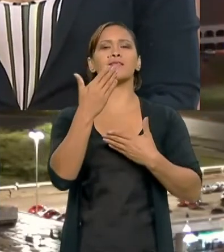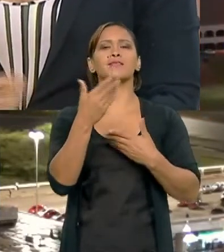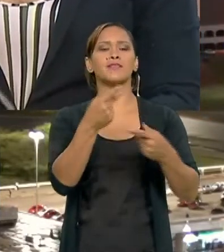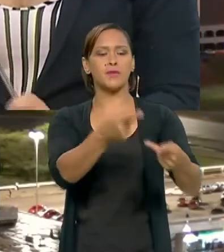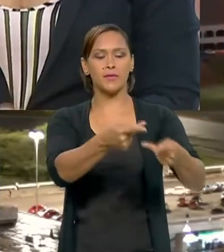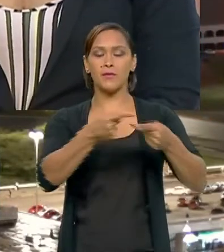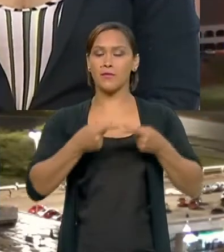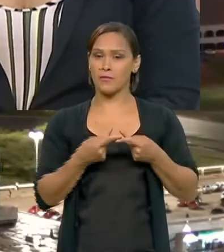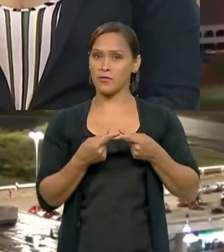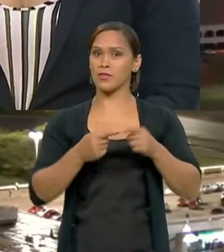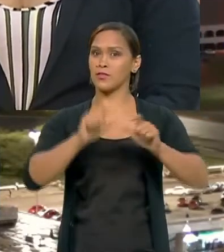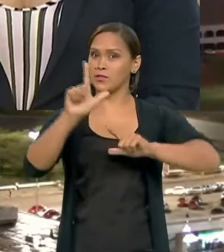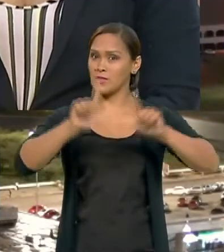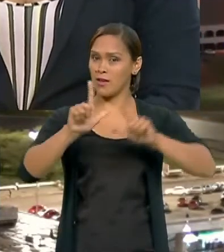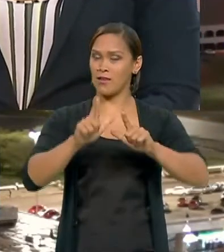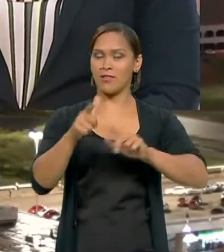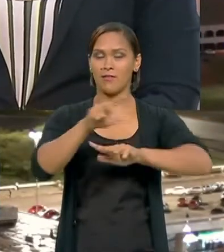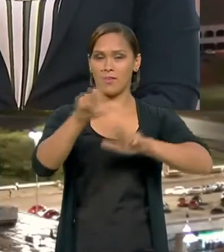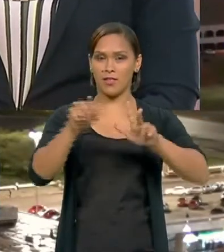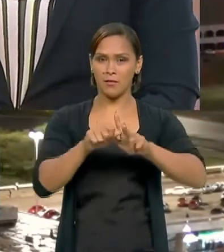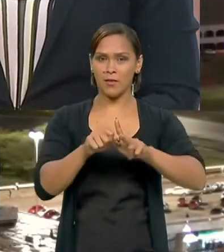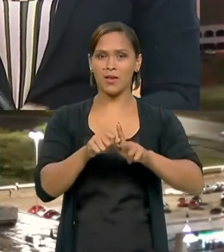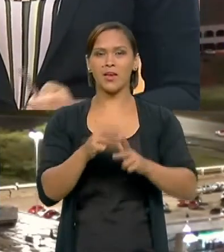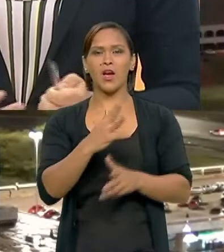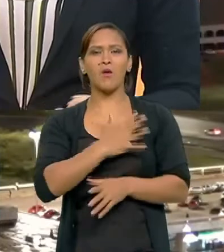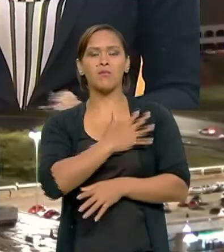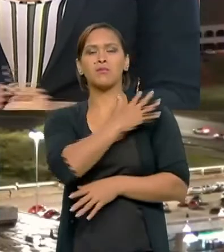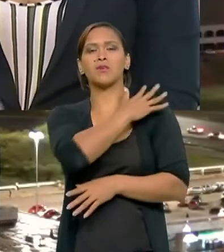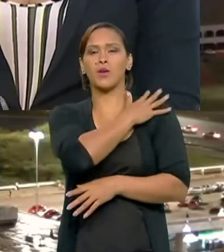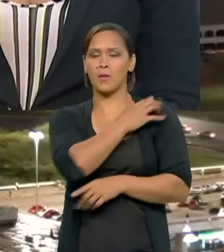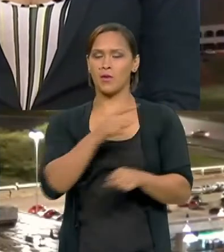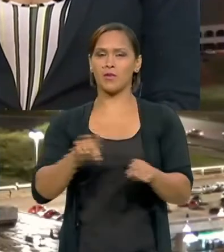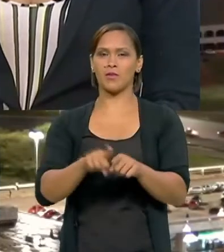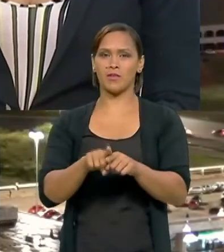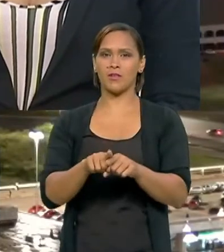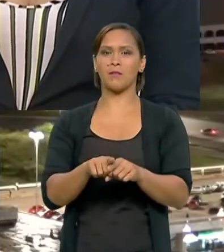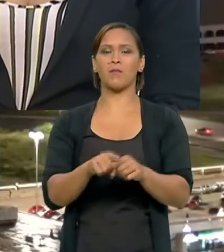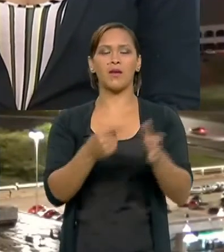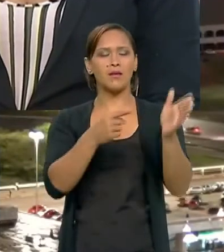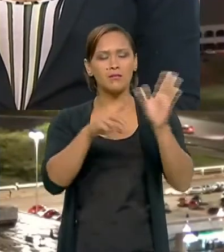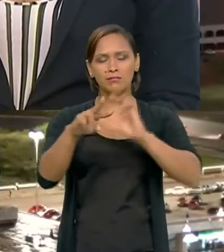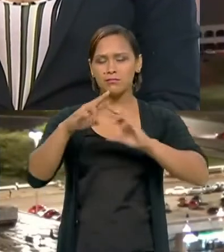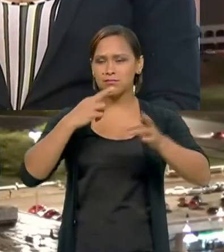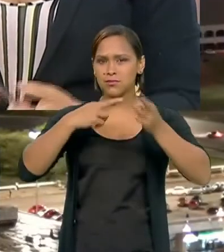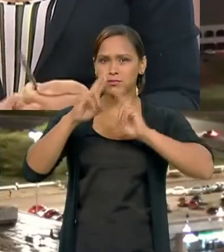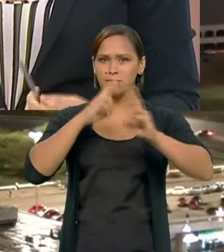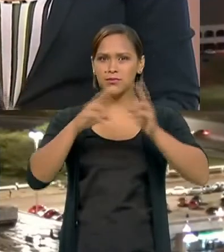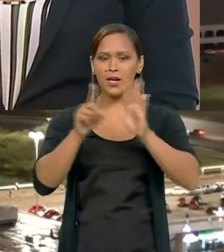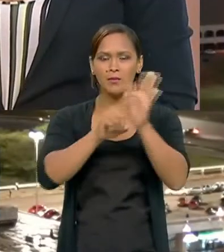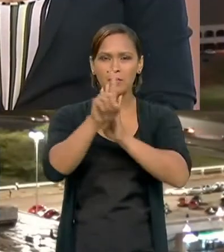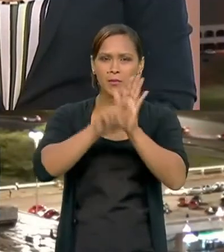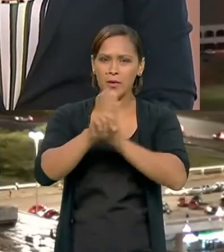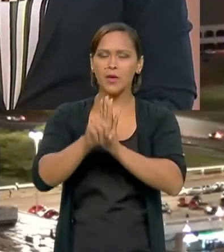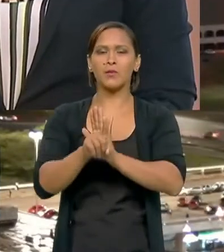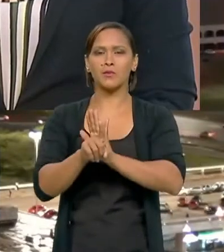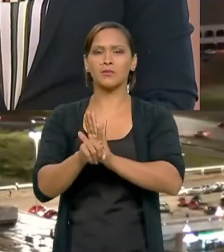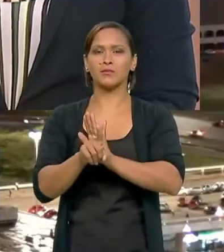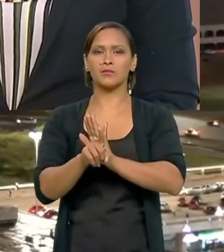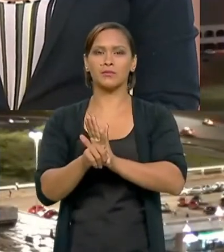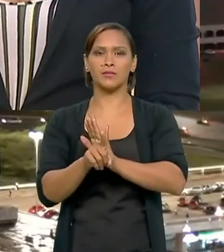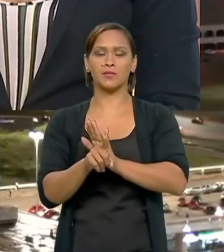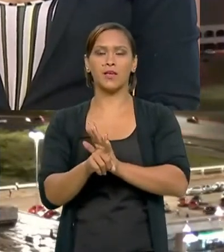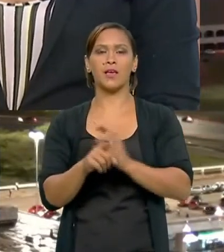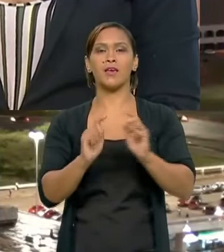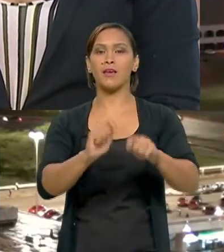agradecer ao ministro general Heleno que respondeu aqui as nossas perguntas com bastante cordialidade e